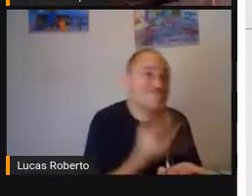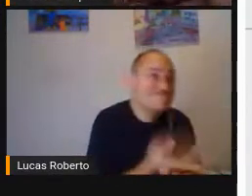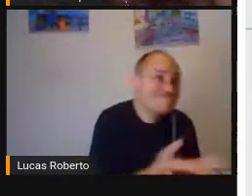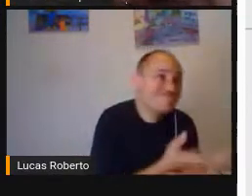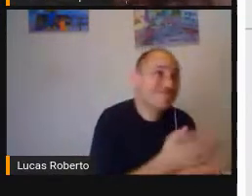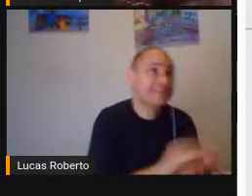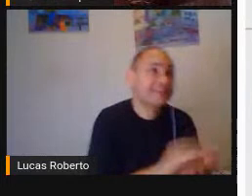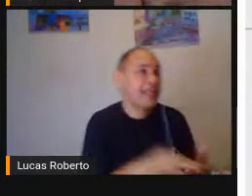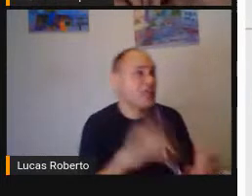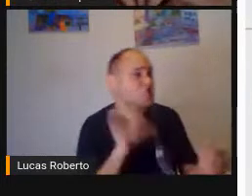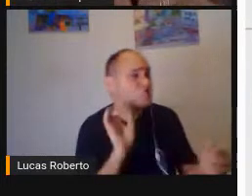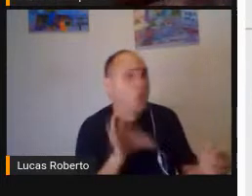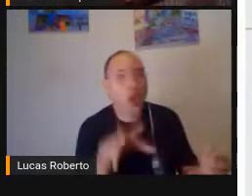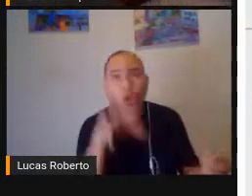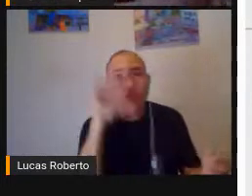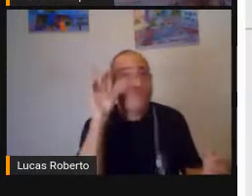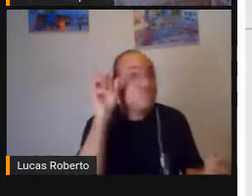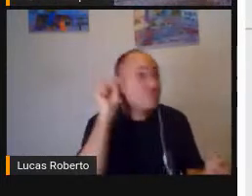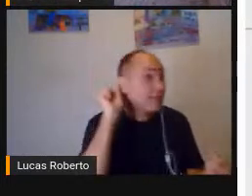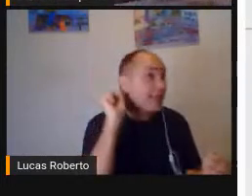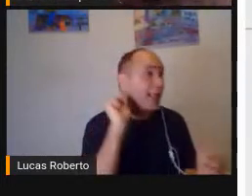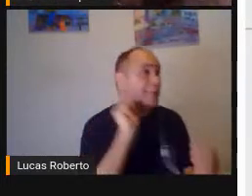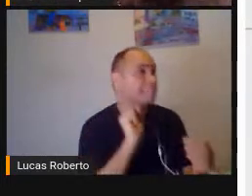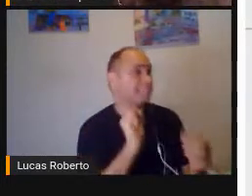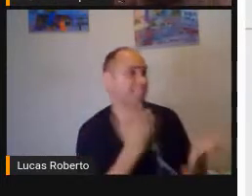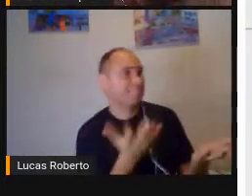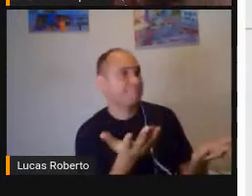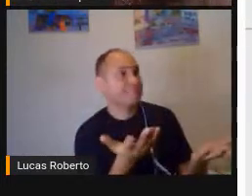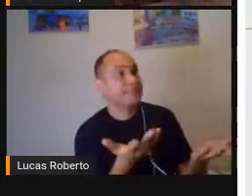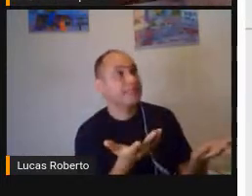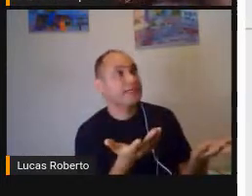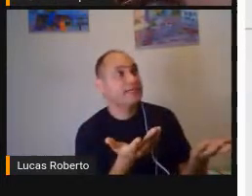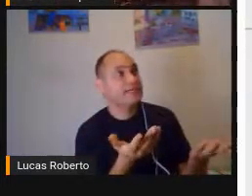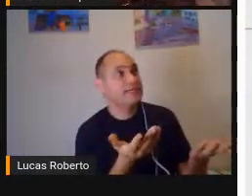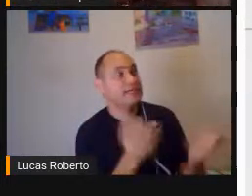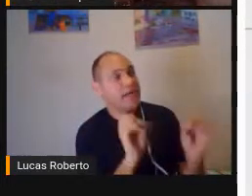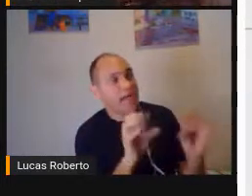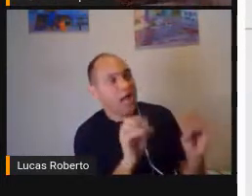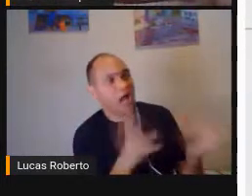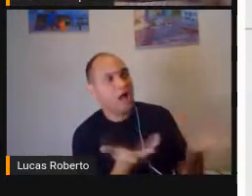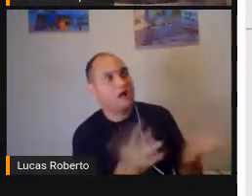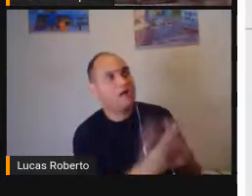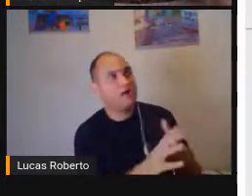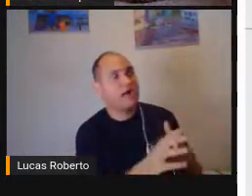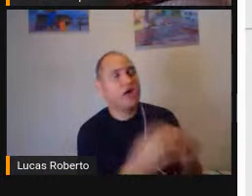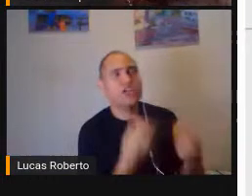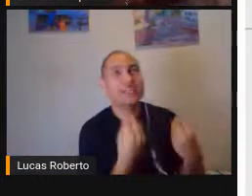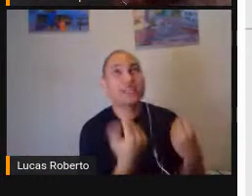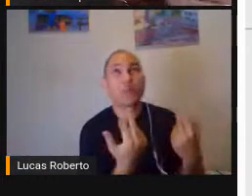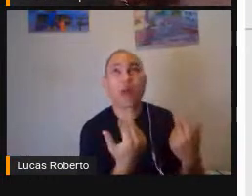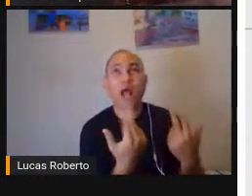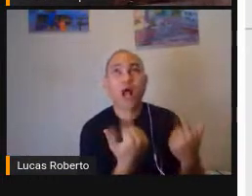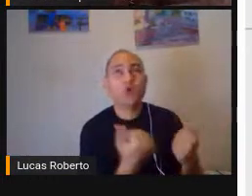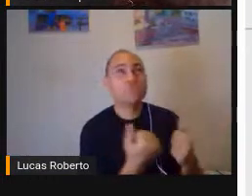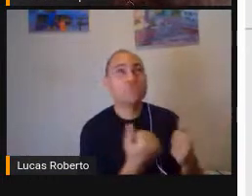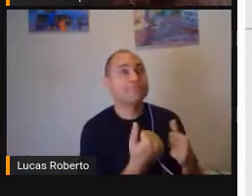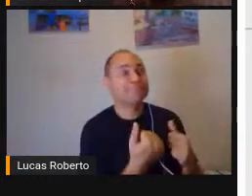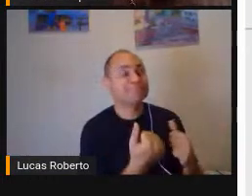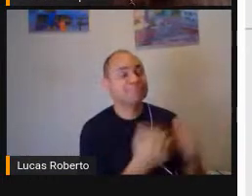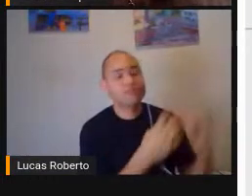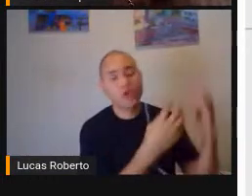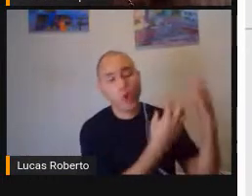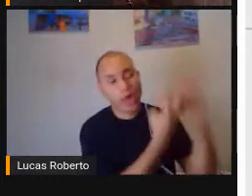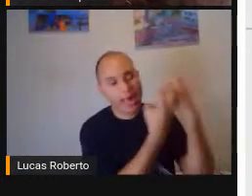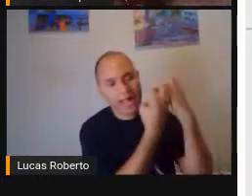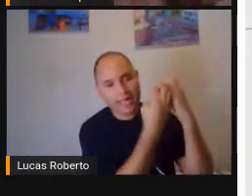aula Já exposta Através Como se fosse um programa De rádio Porque um podcast Dentro do Anchor Por exemplo Olha tanto que